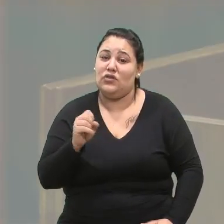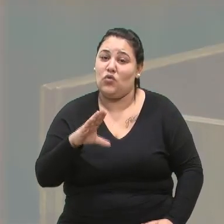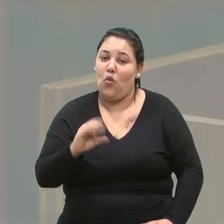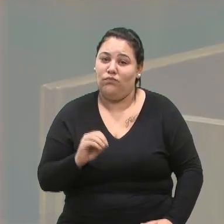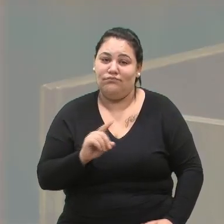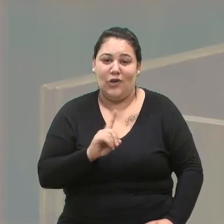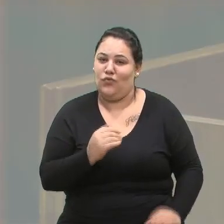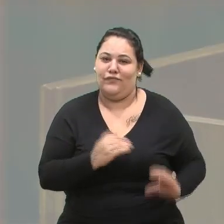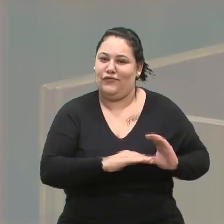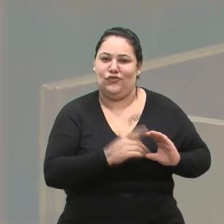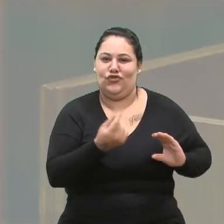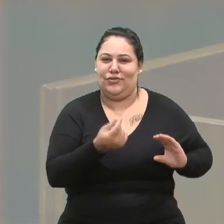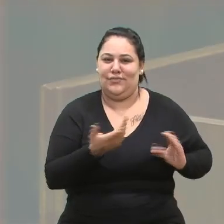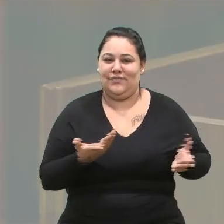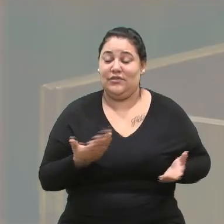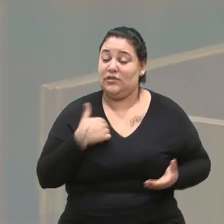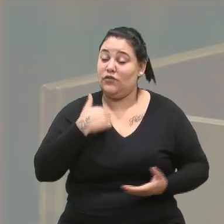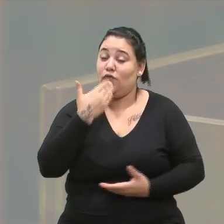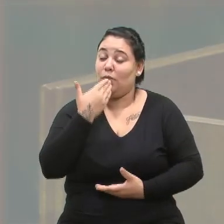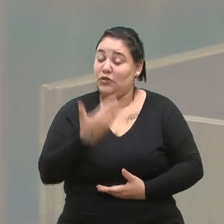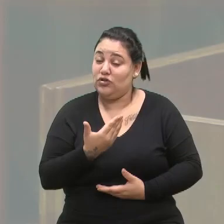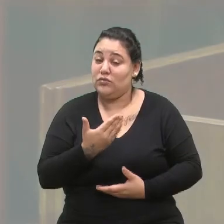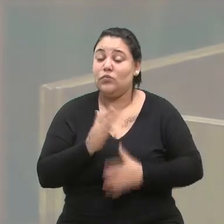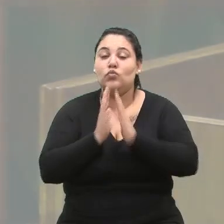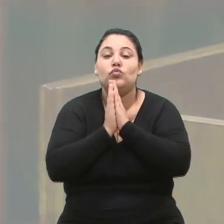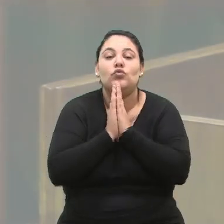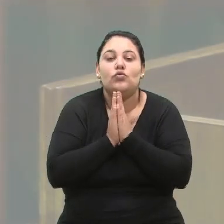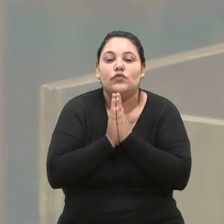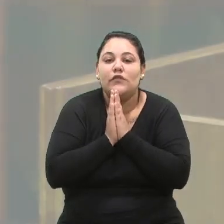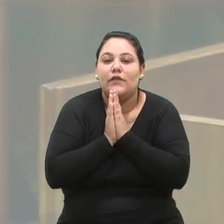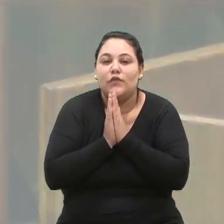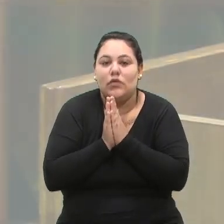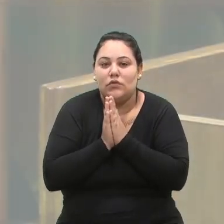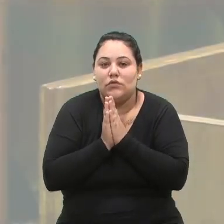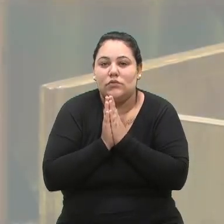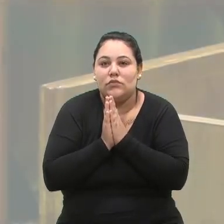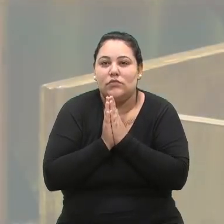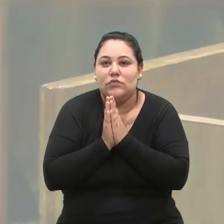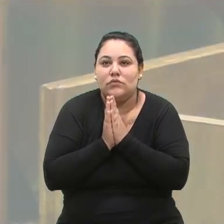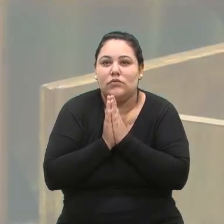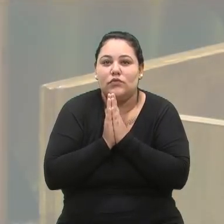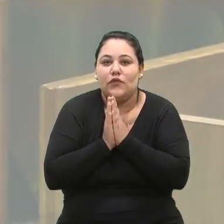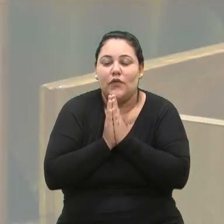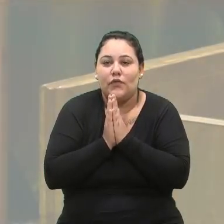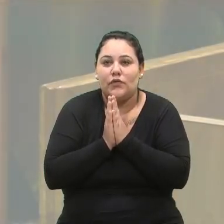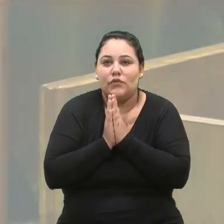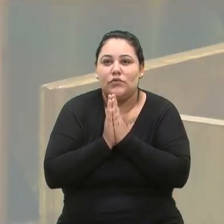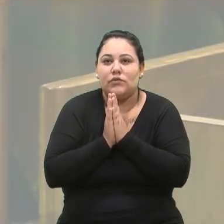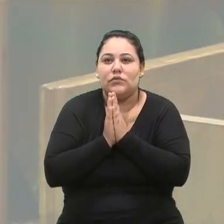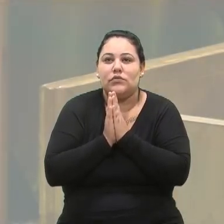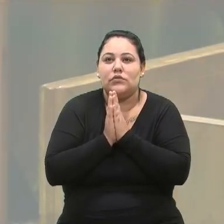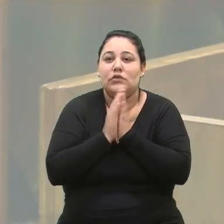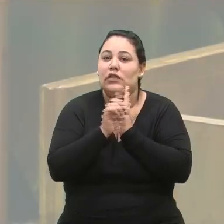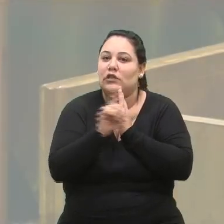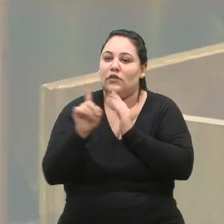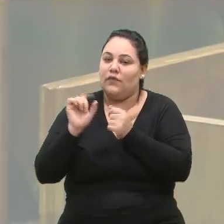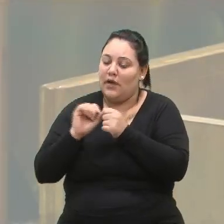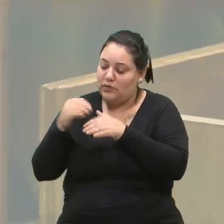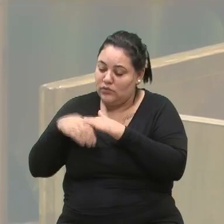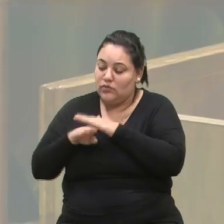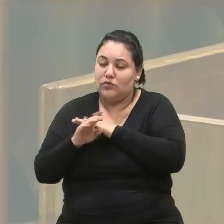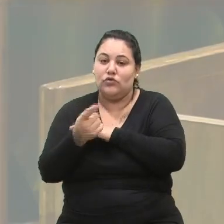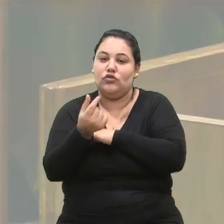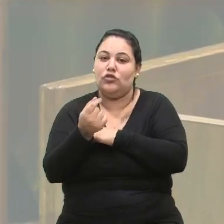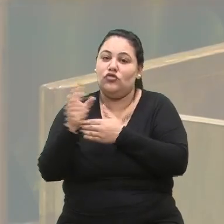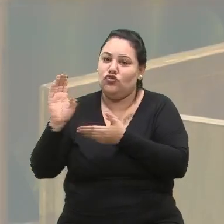Então, eu peço, por favor, por favor, que não façam caixa com o dinheiro de uma